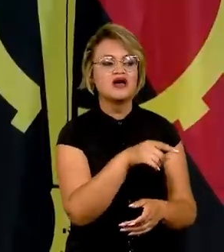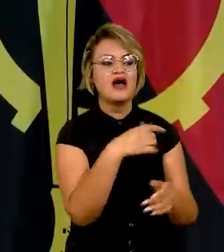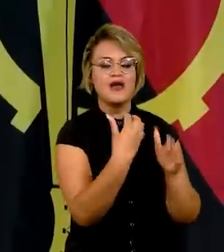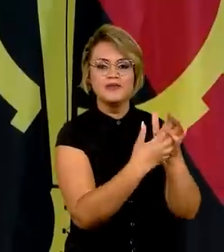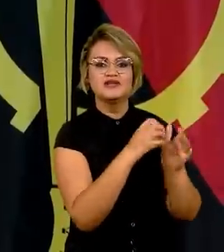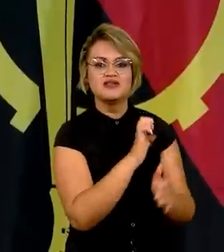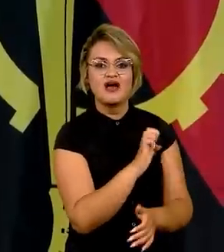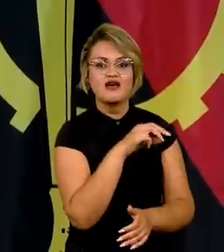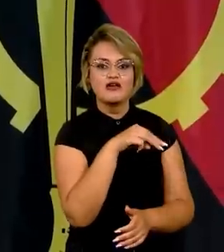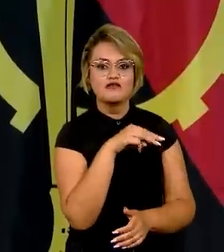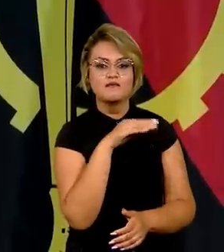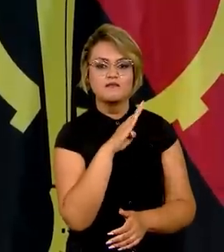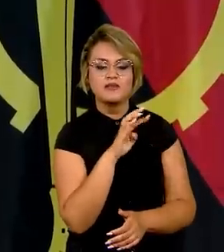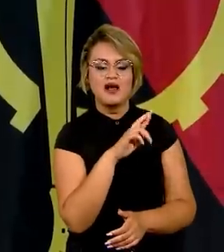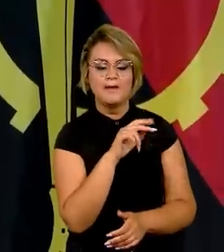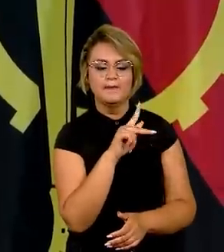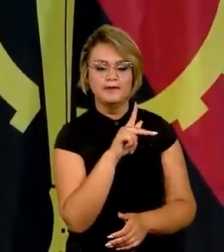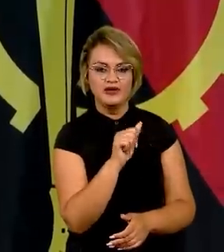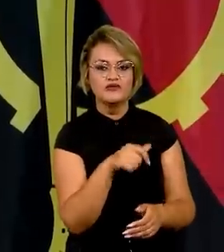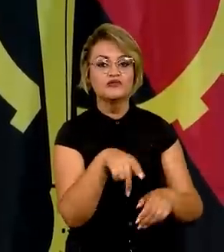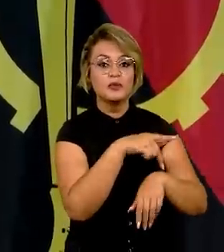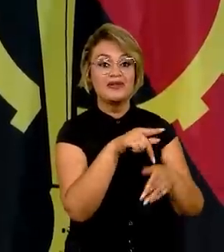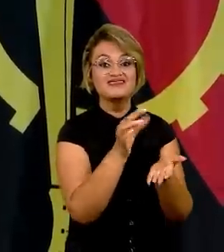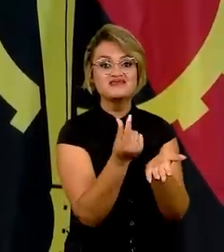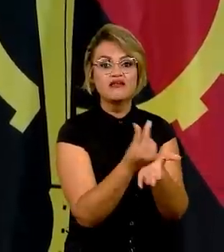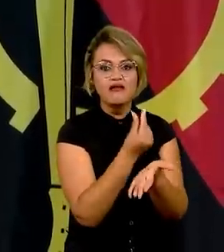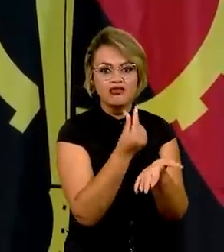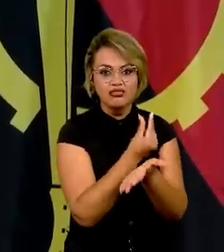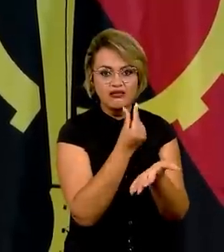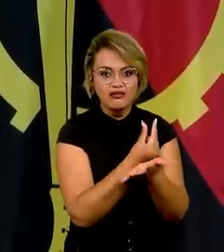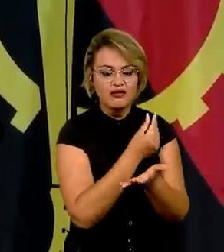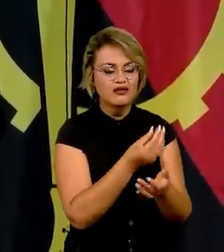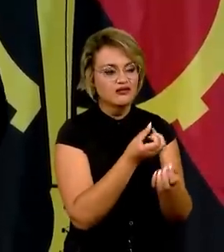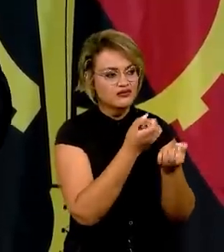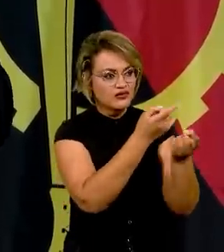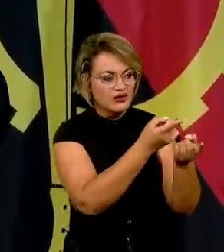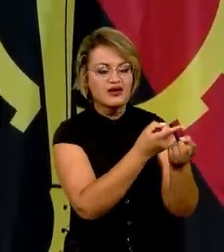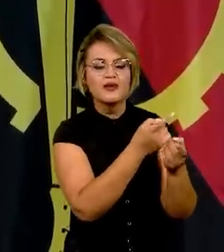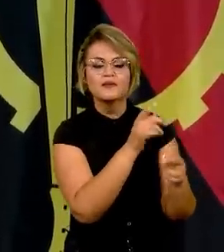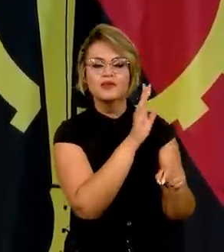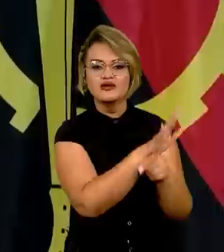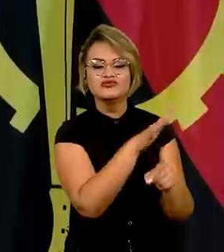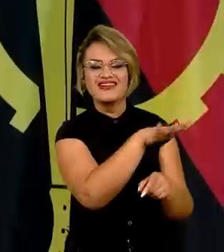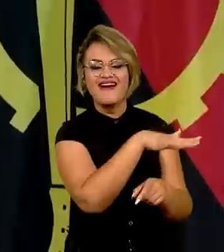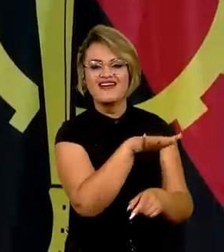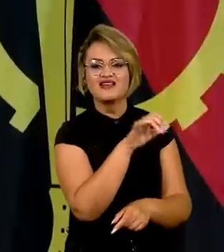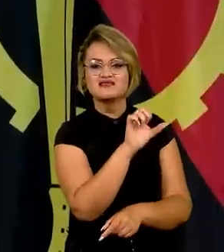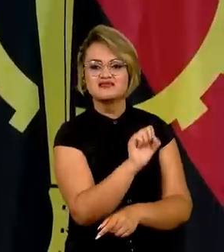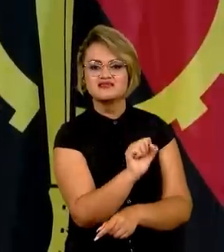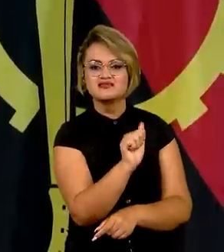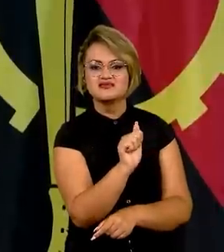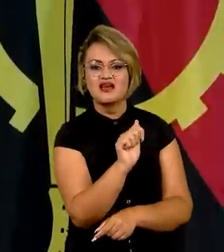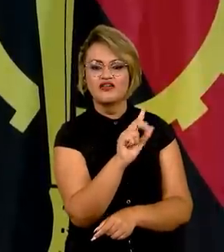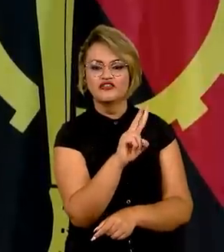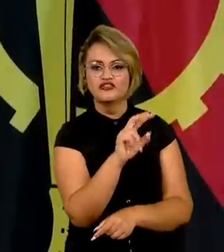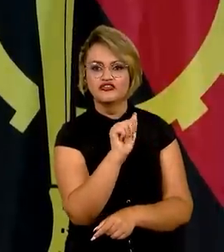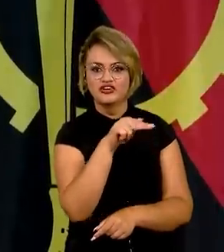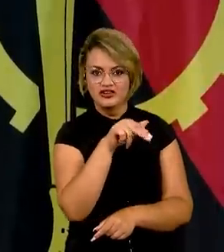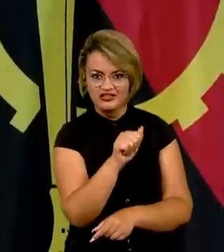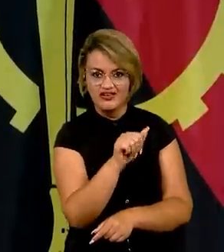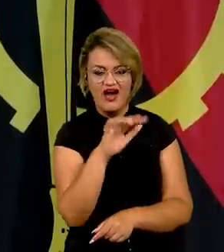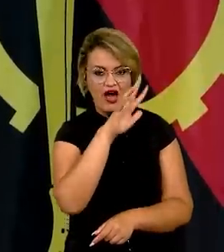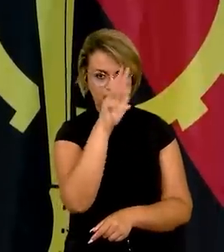Embrapa para a Gana na perspectiva de que a gente pudesse dar a savana africana no mesmo tratamento que temos